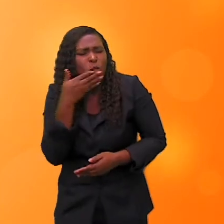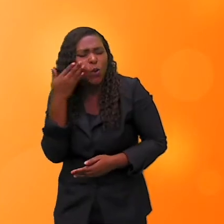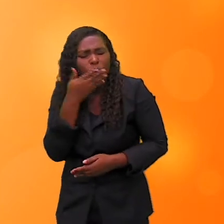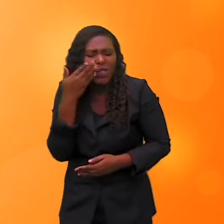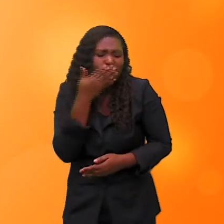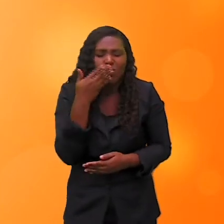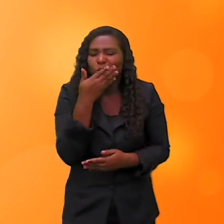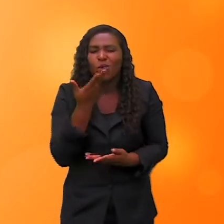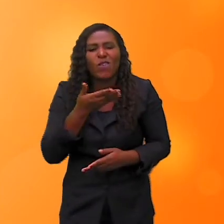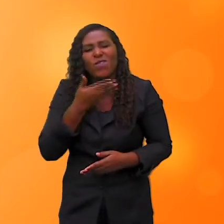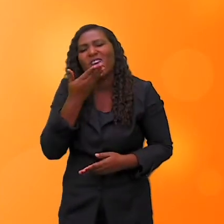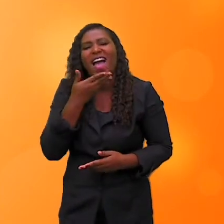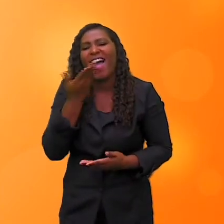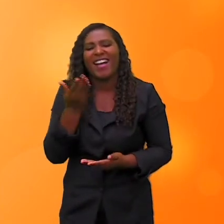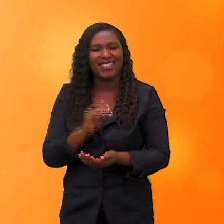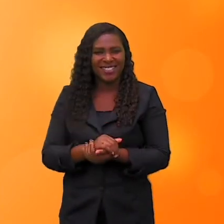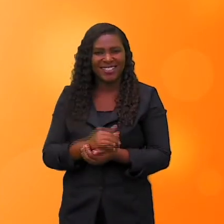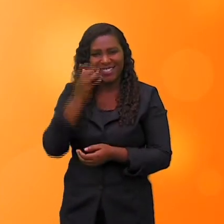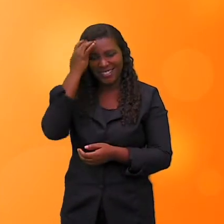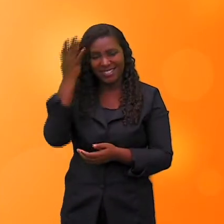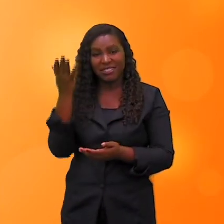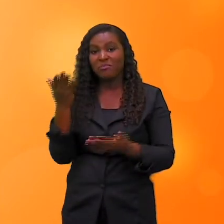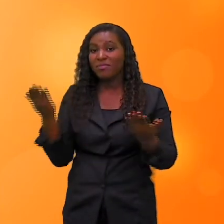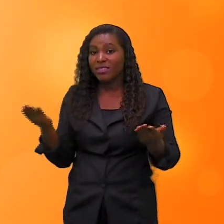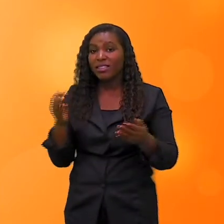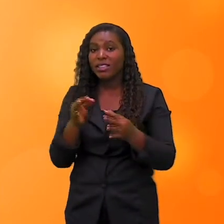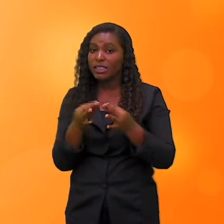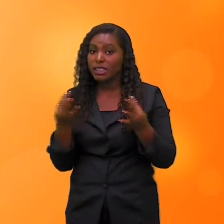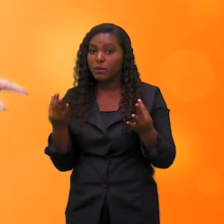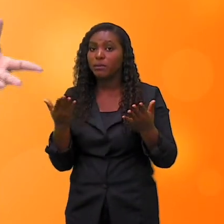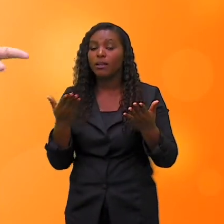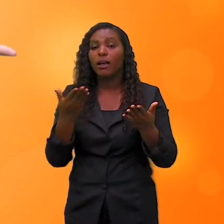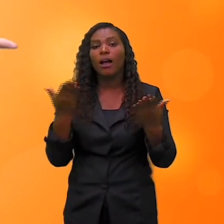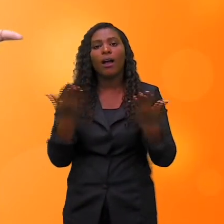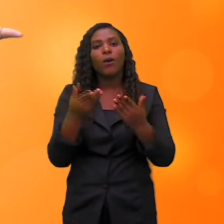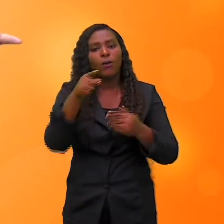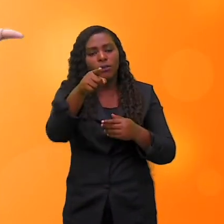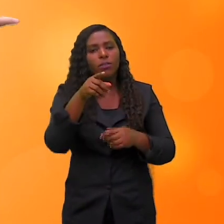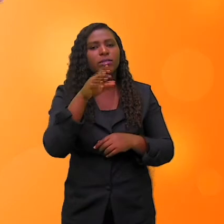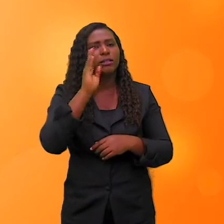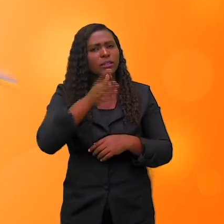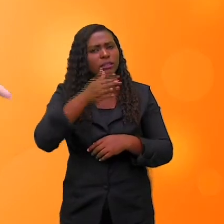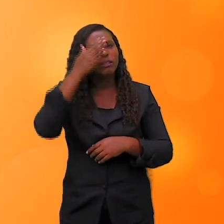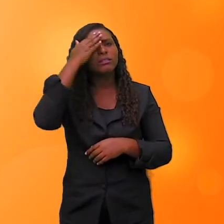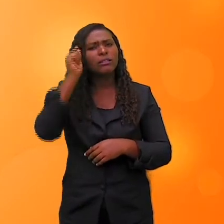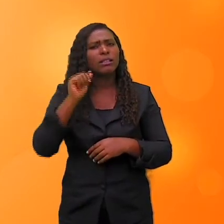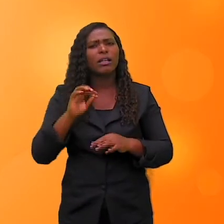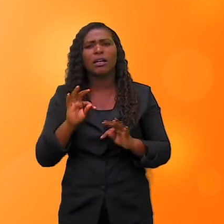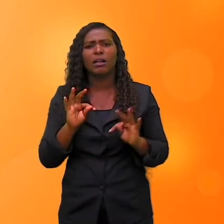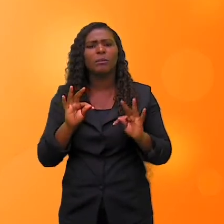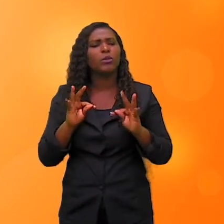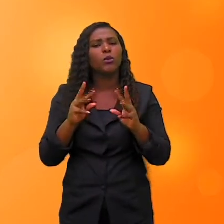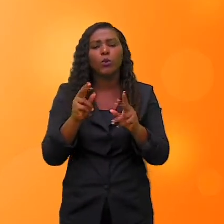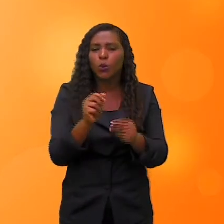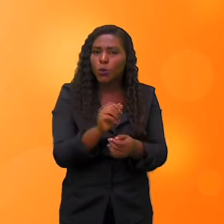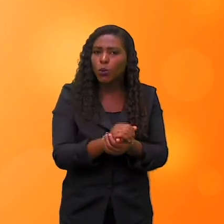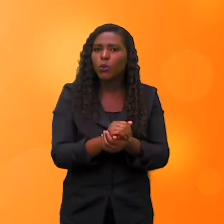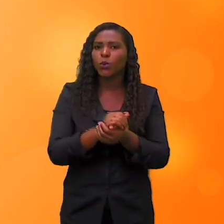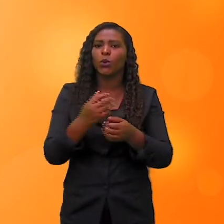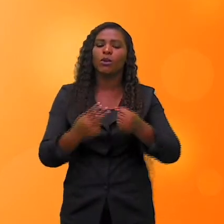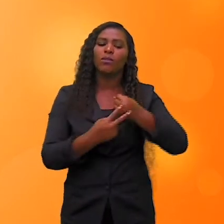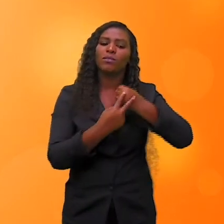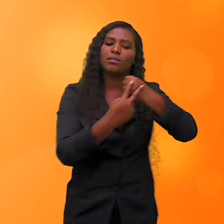simples. Agora que vocês estão aí afiadíssimos nesse conteúdo de voz ativa, voz passiva e voz